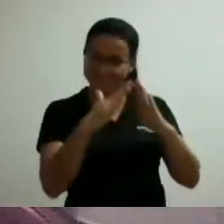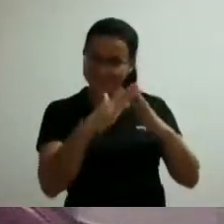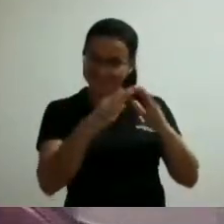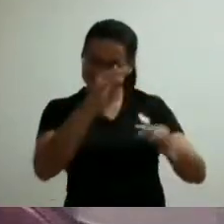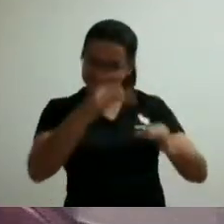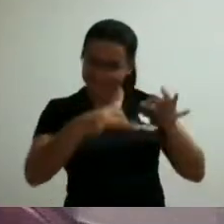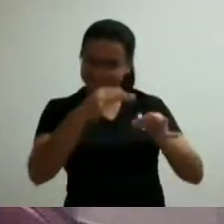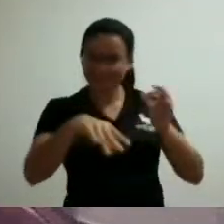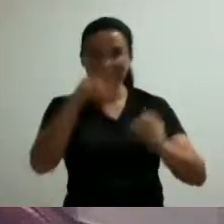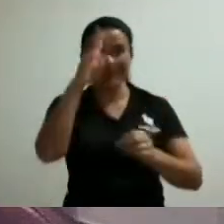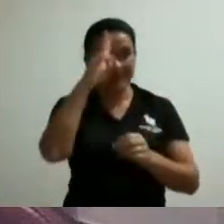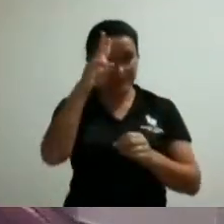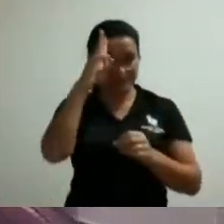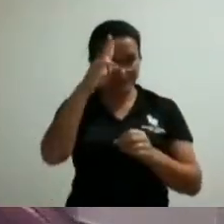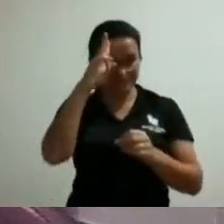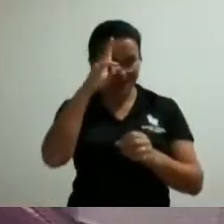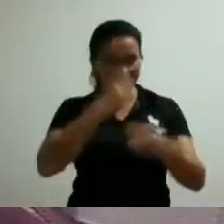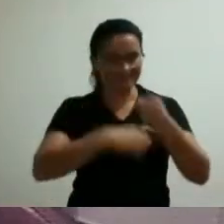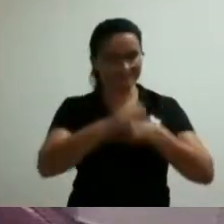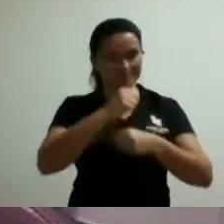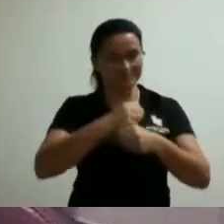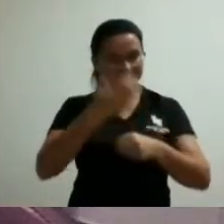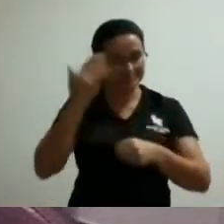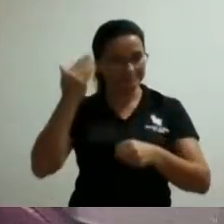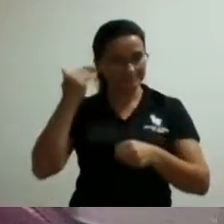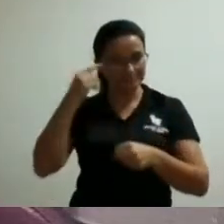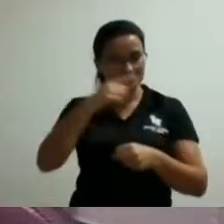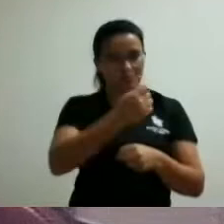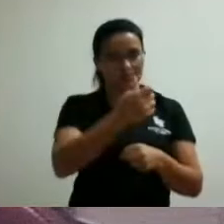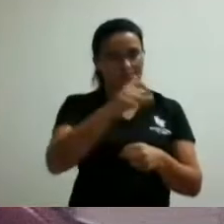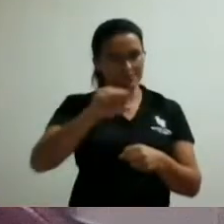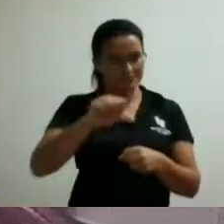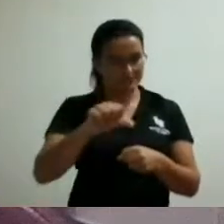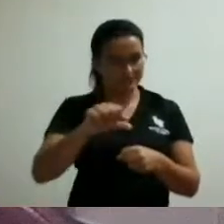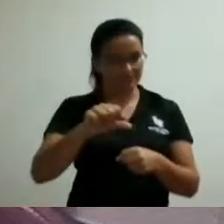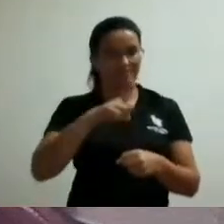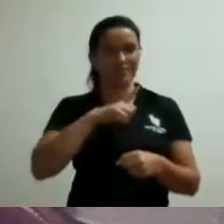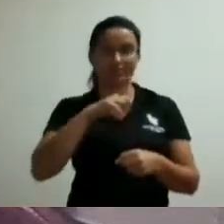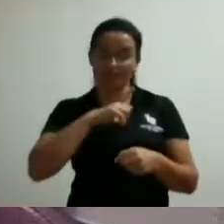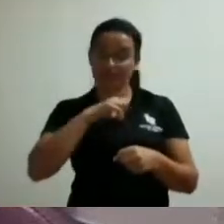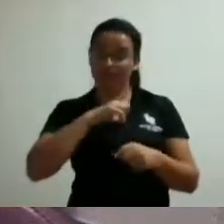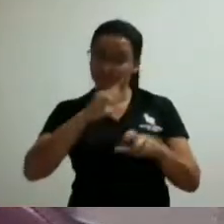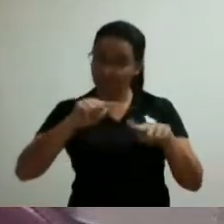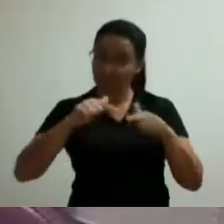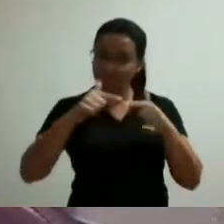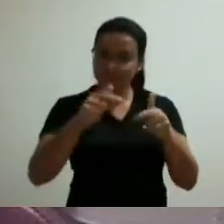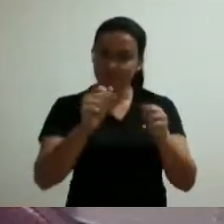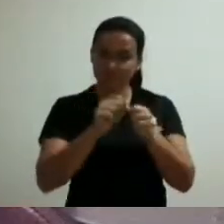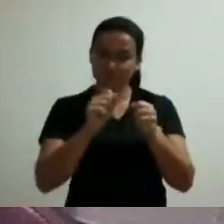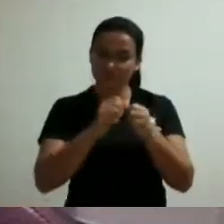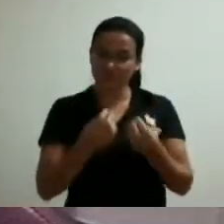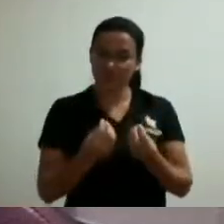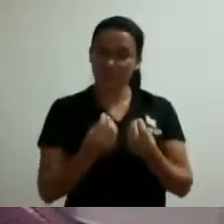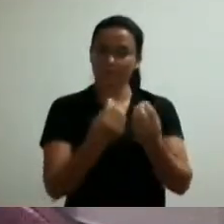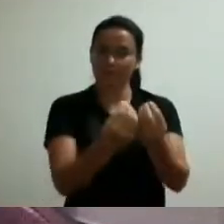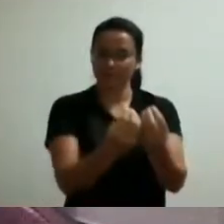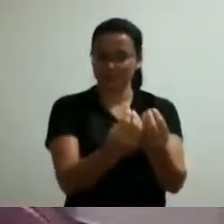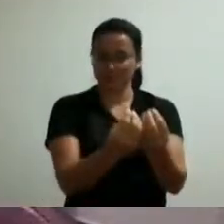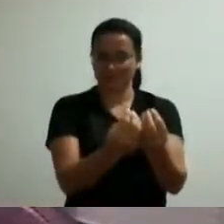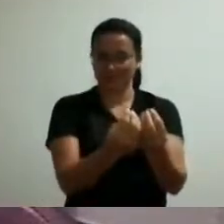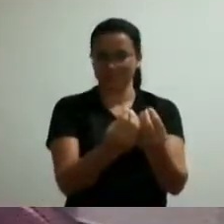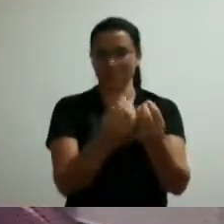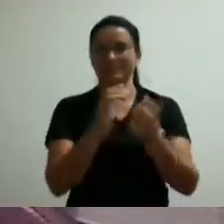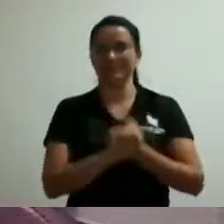2019 nós tivemos aqui a iniciativa de fazer aqui um título de cidadão ao ilustre presidente do tribunal de justiça